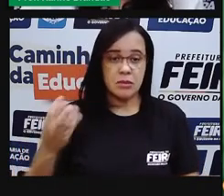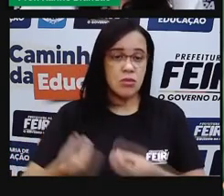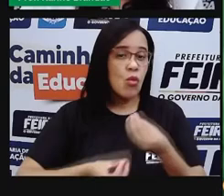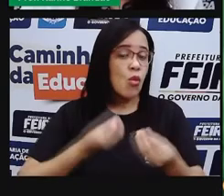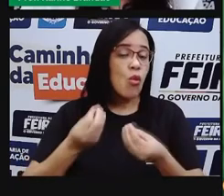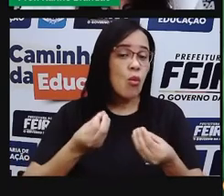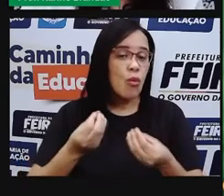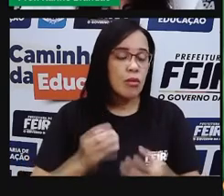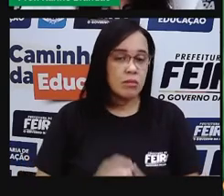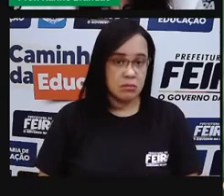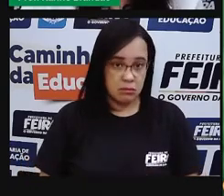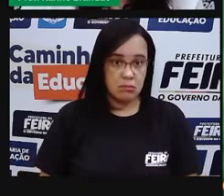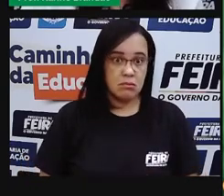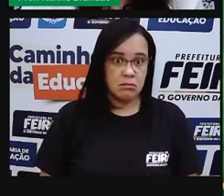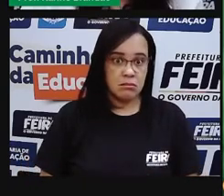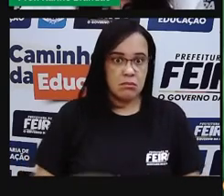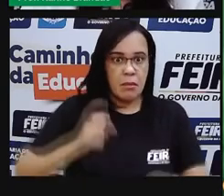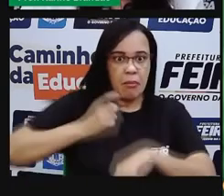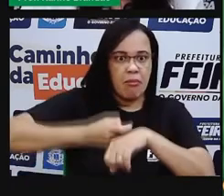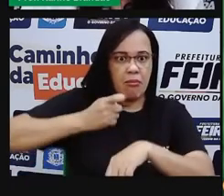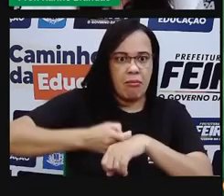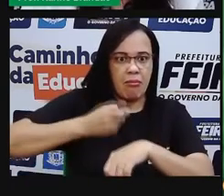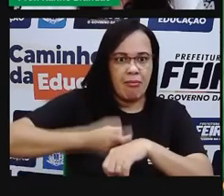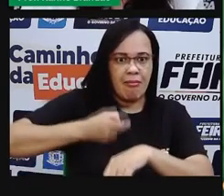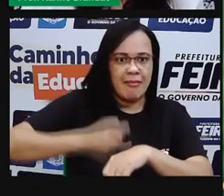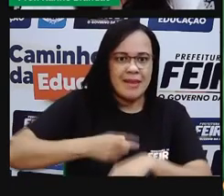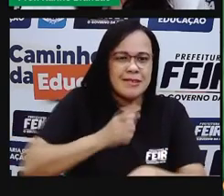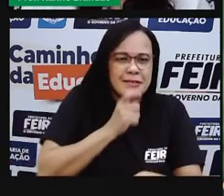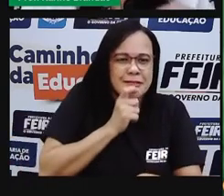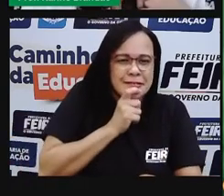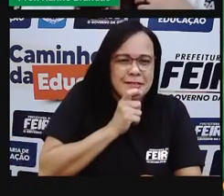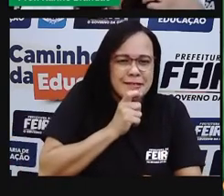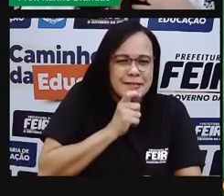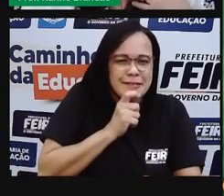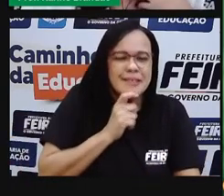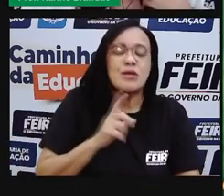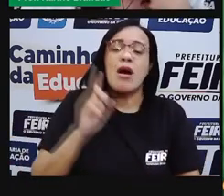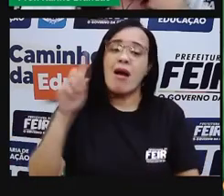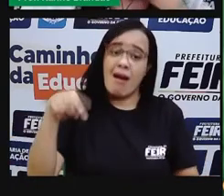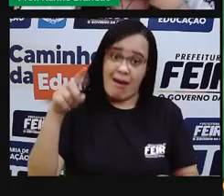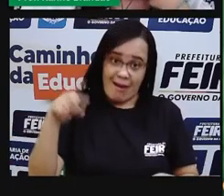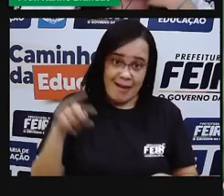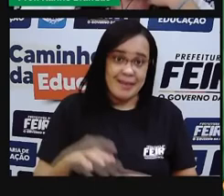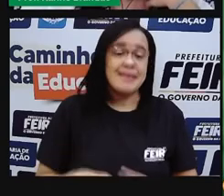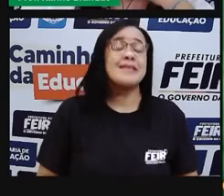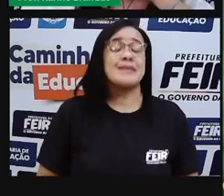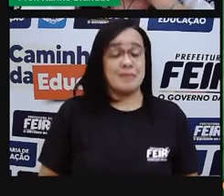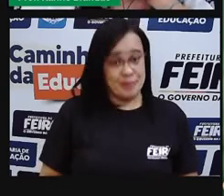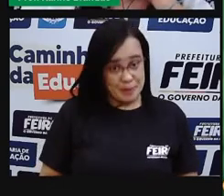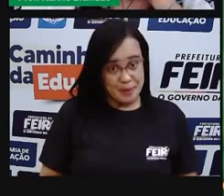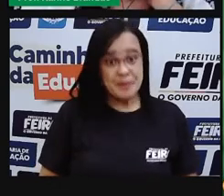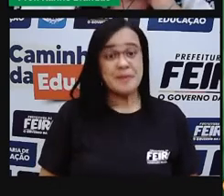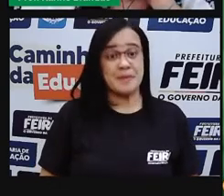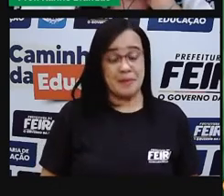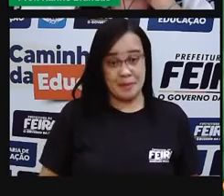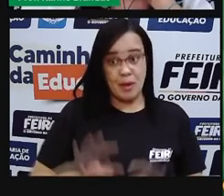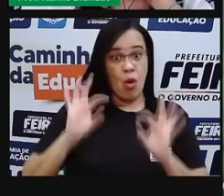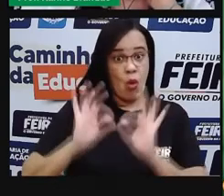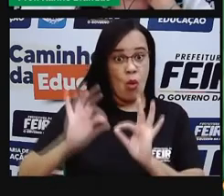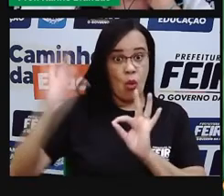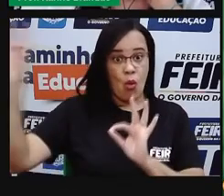Na forma sólida. É gelo. Está lá nas calotas polares, nos nossos polos.